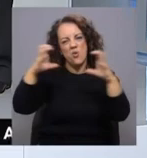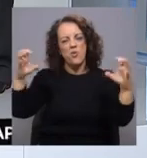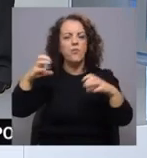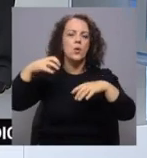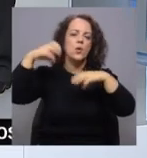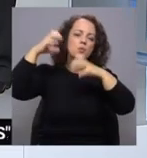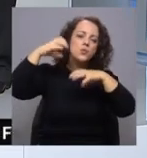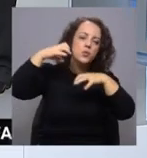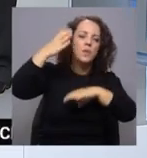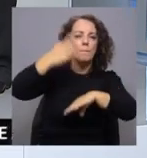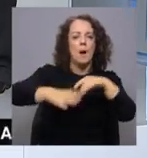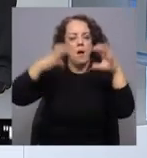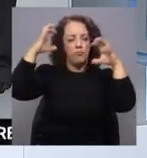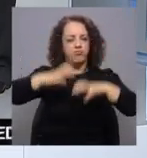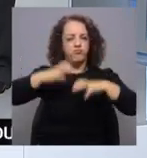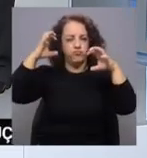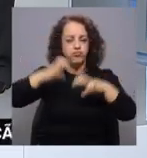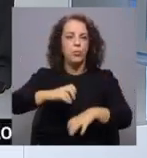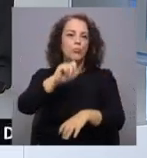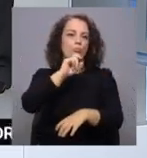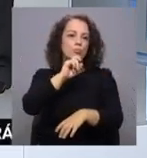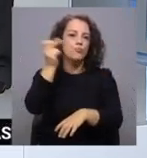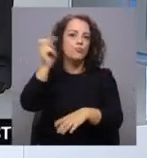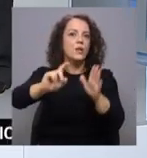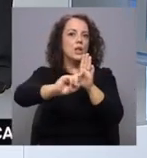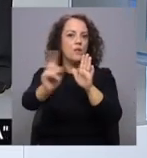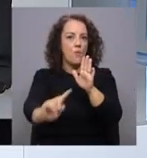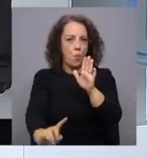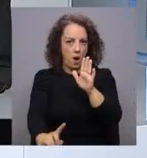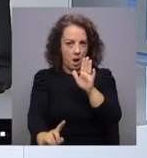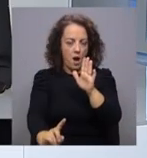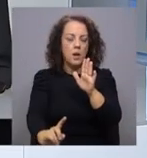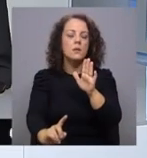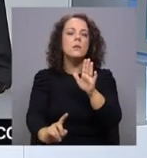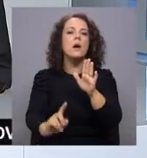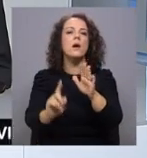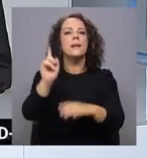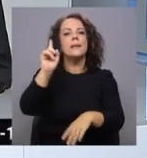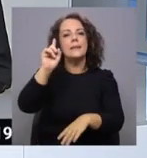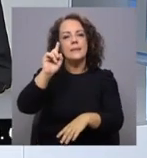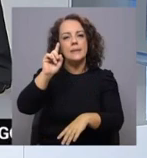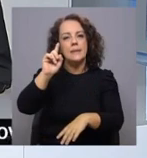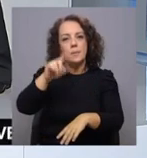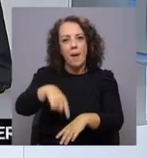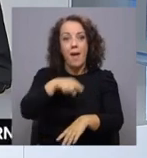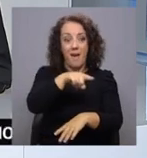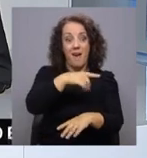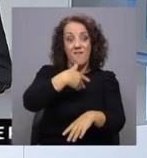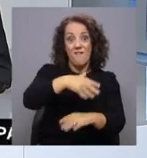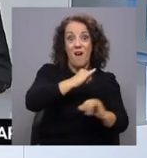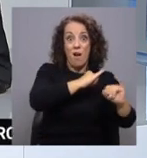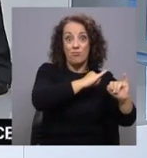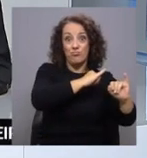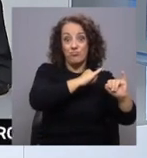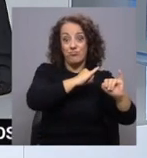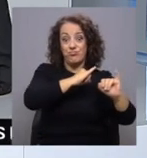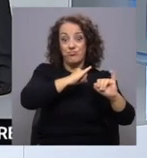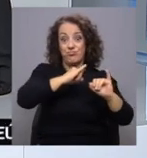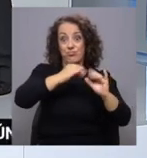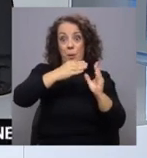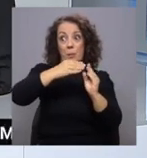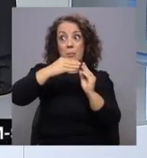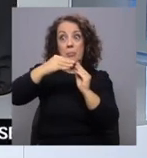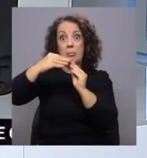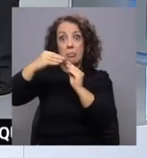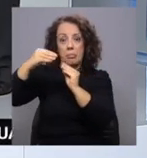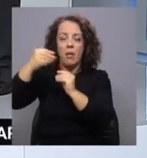por vezes forte, acompanhado de trovoada, e progressivamente à medida que a superfície frontal for passando vamos ter períodos de céu